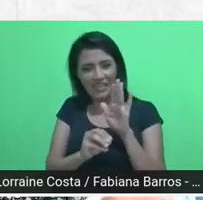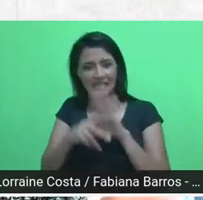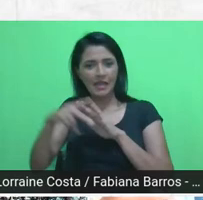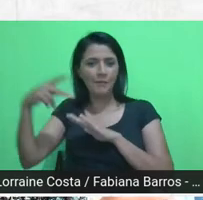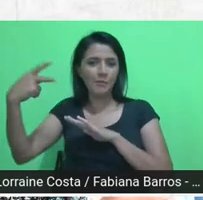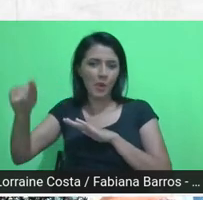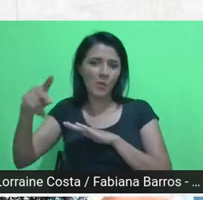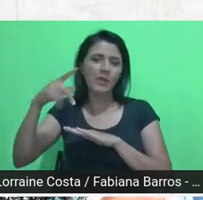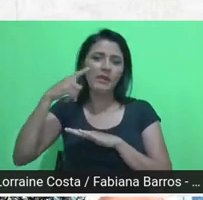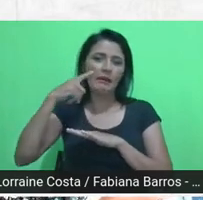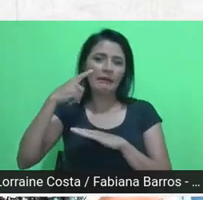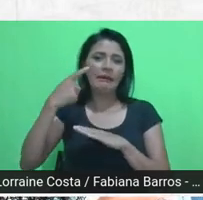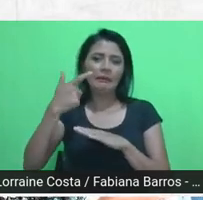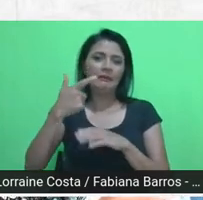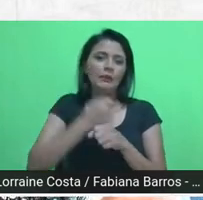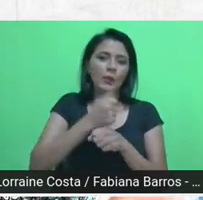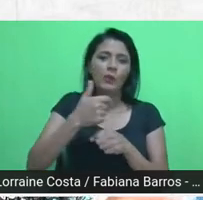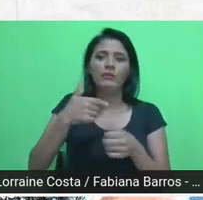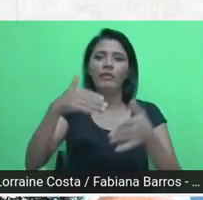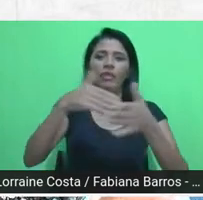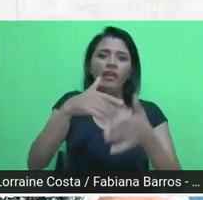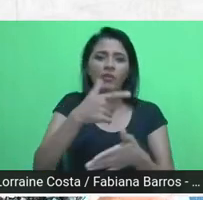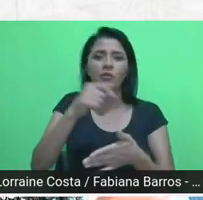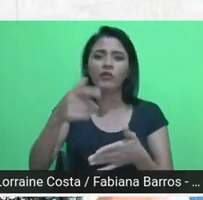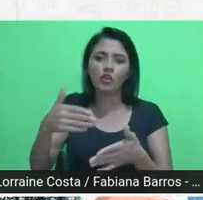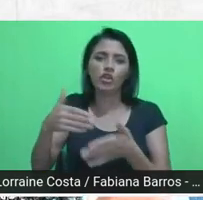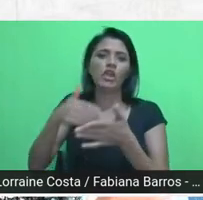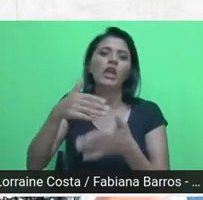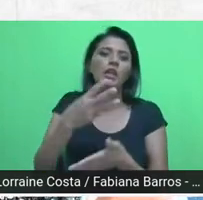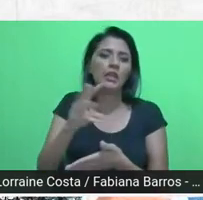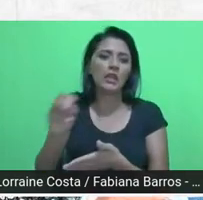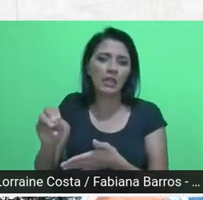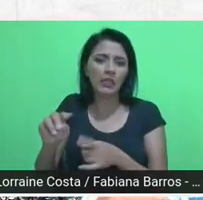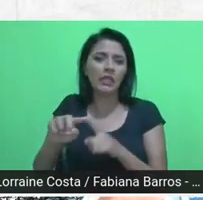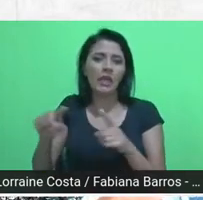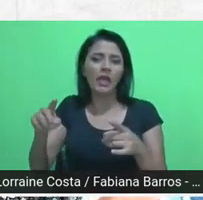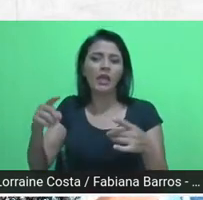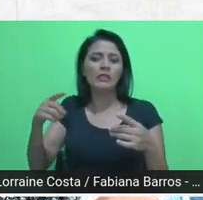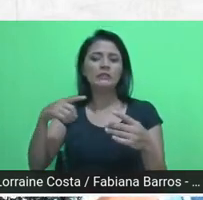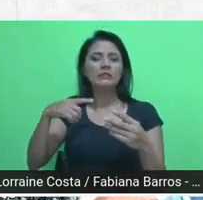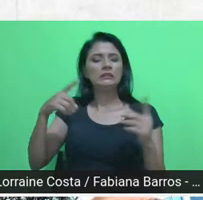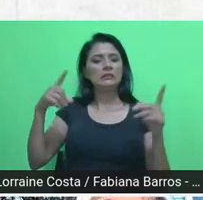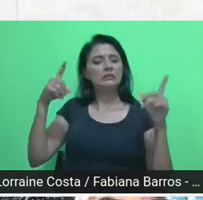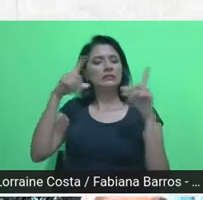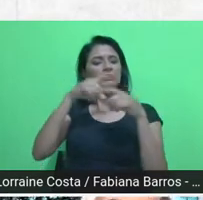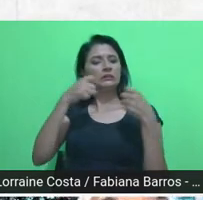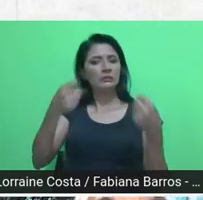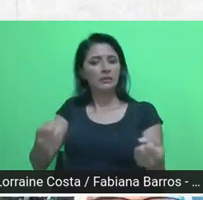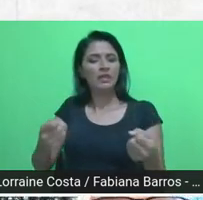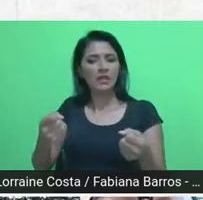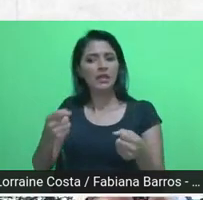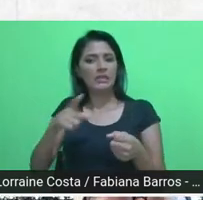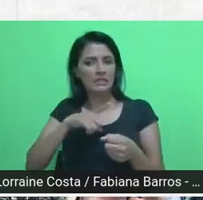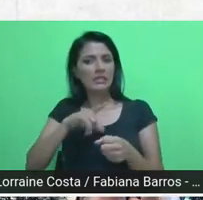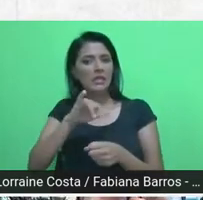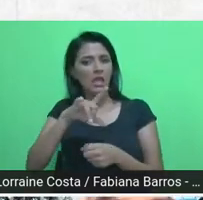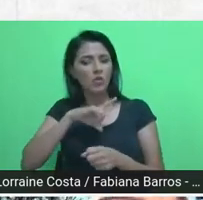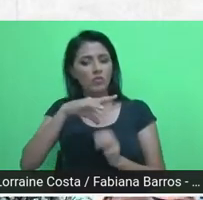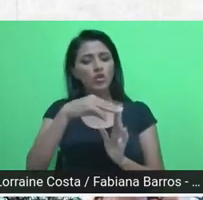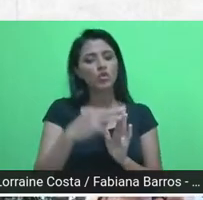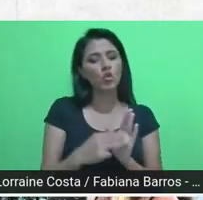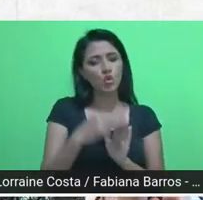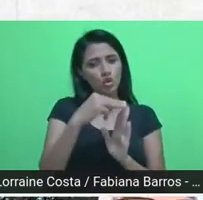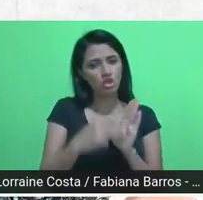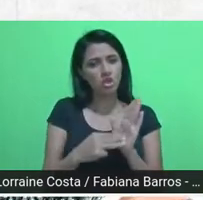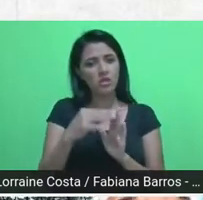é muito complexa, né? E uma metodologia que facilite isso deve ser muito...